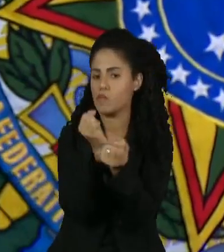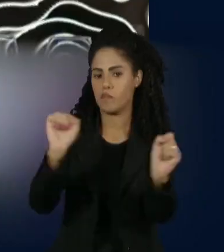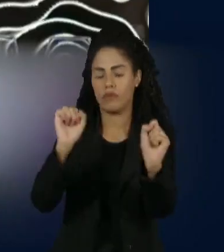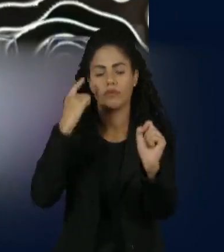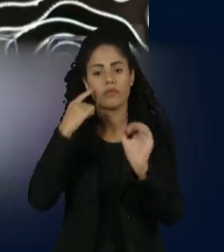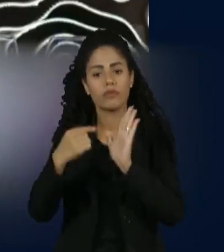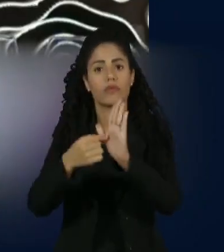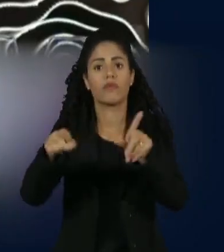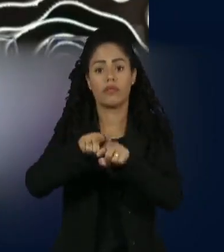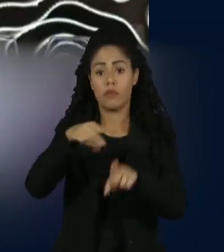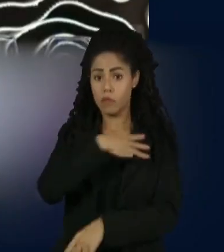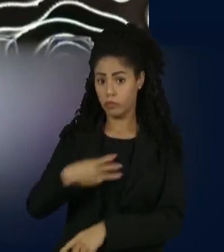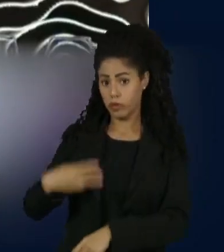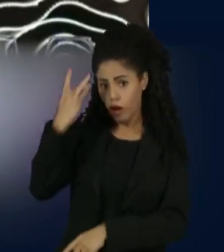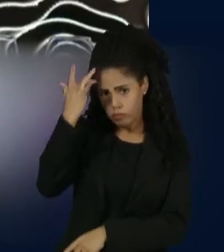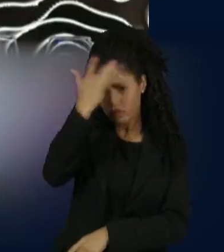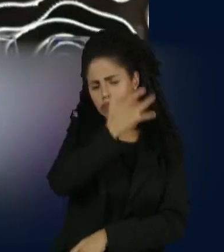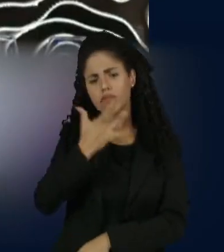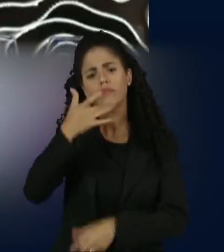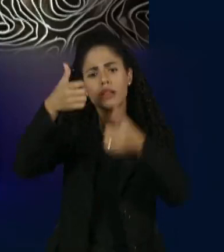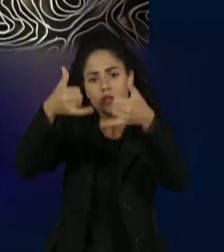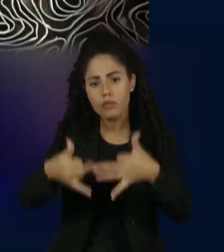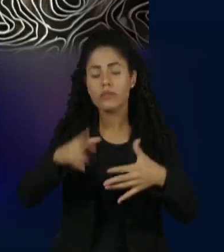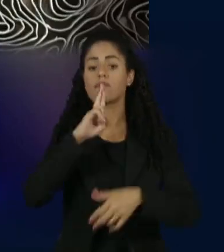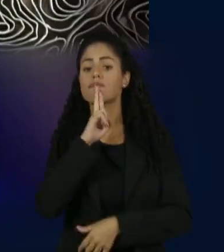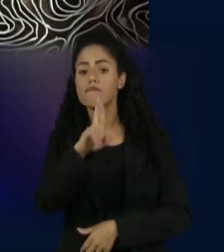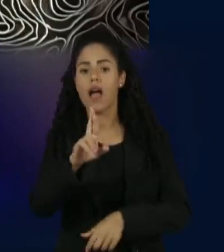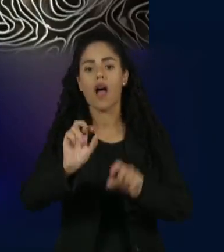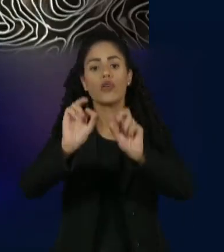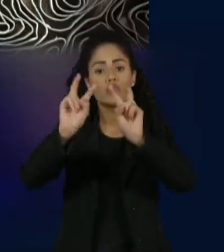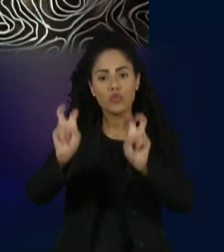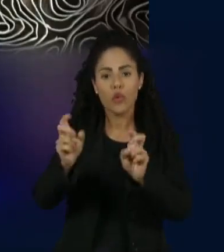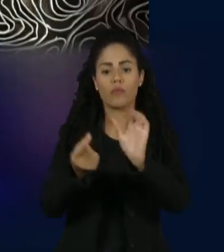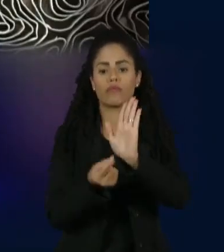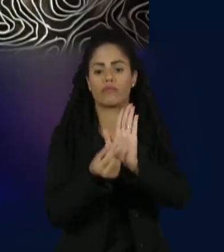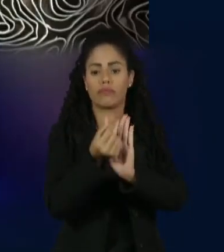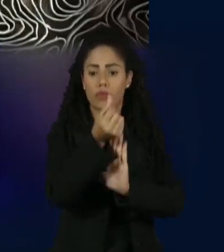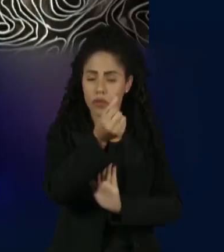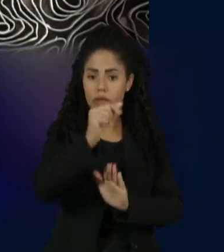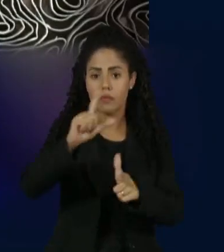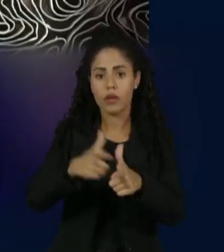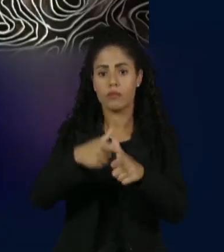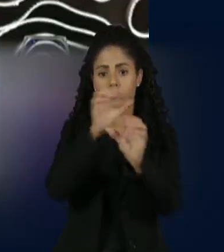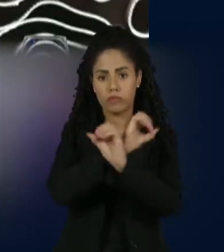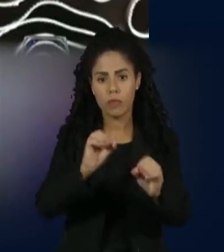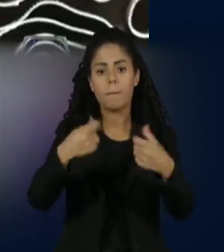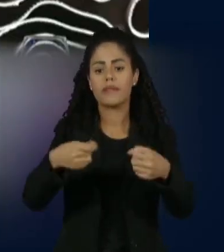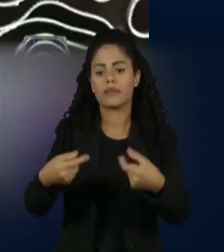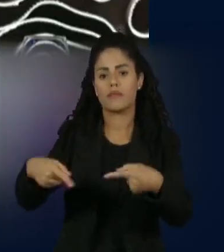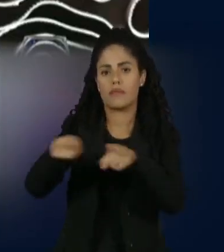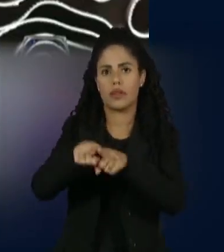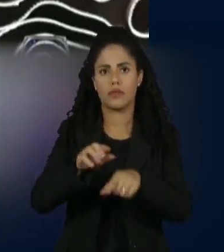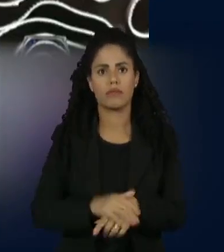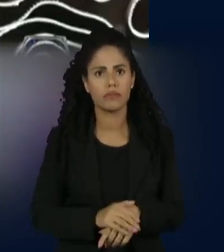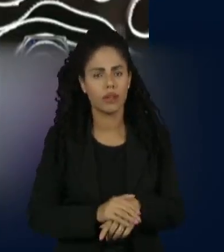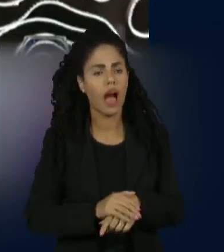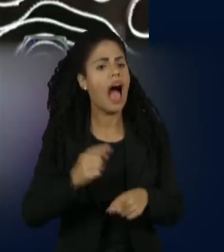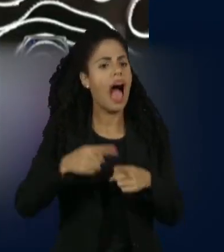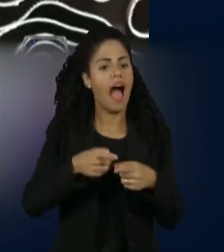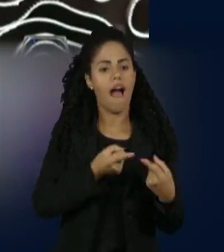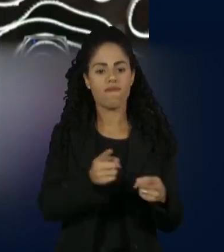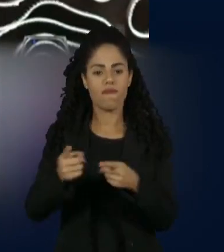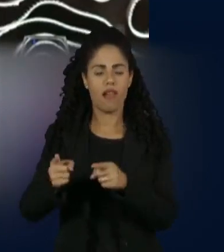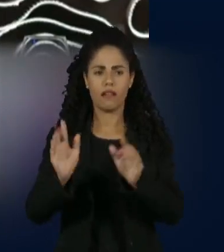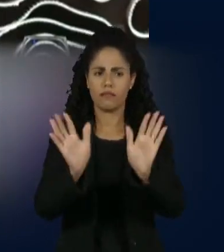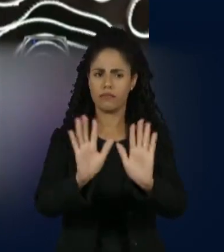vem, o ministro da Fazenda disse que o resultado das contas públicas depende de uma parceria. Eu não falo isso para provocar